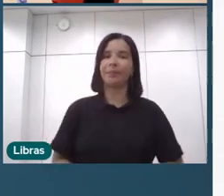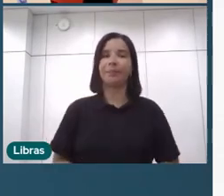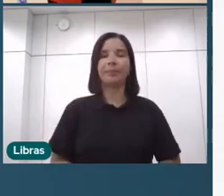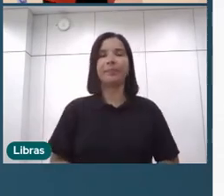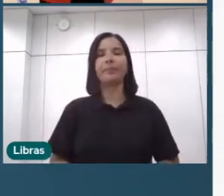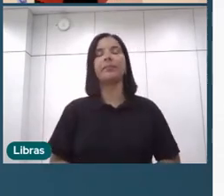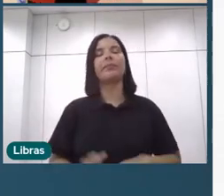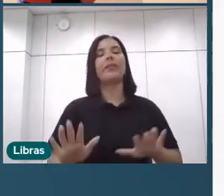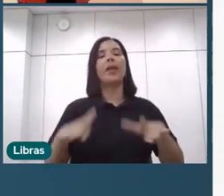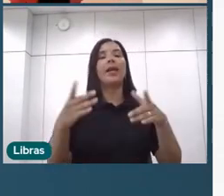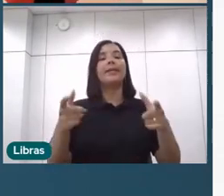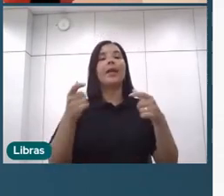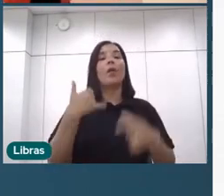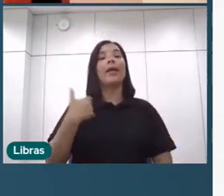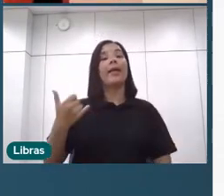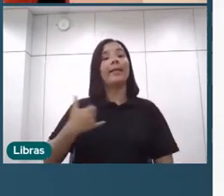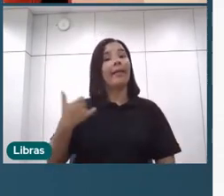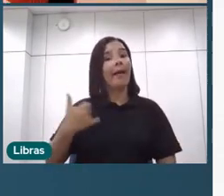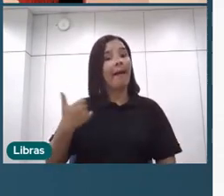A média de idade,